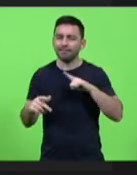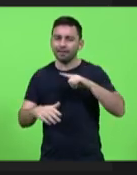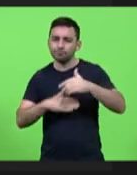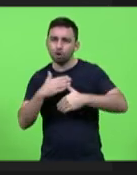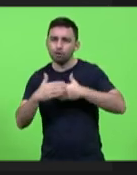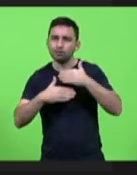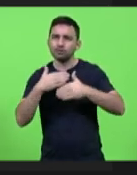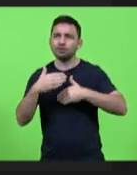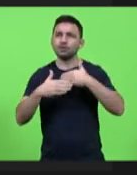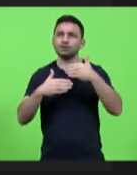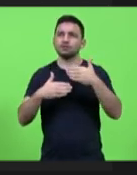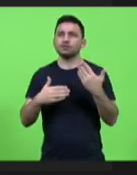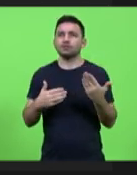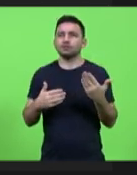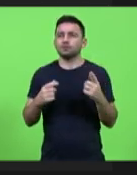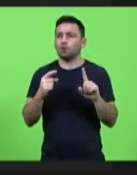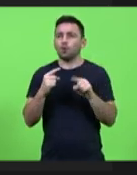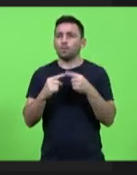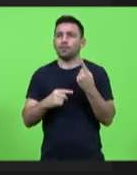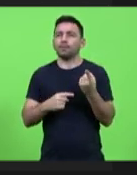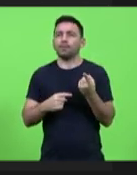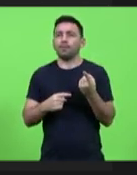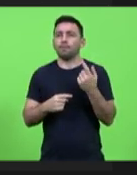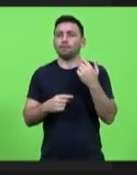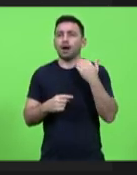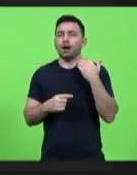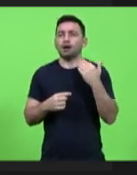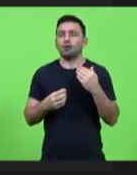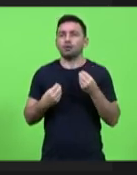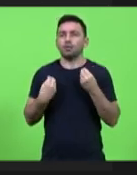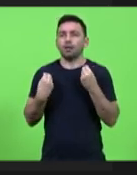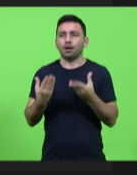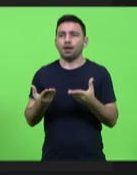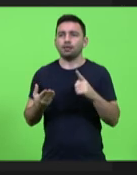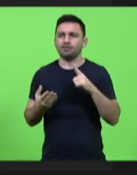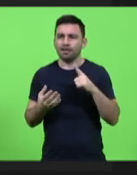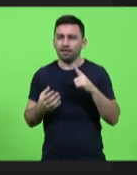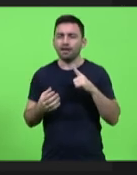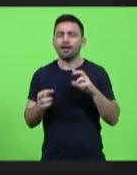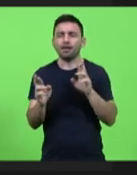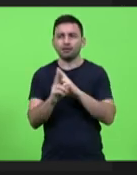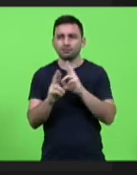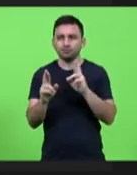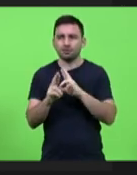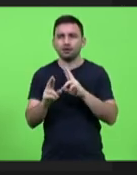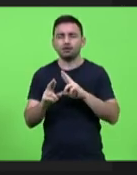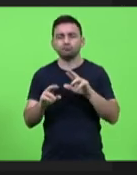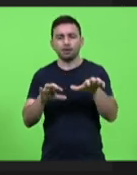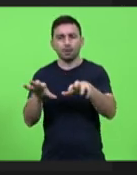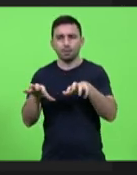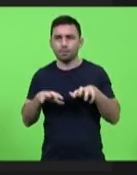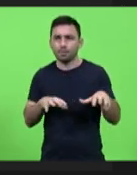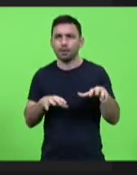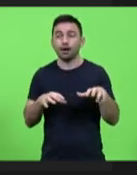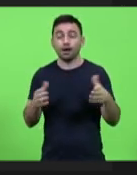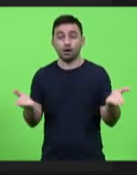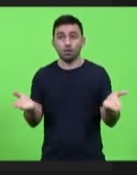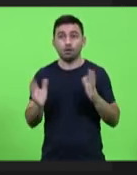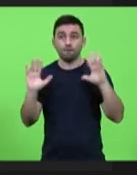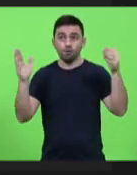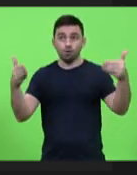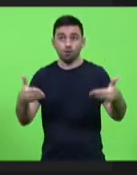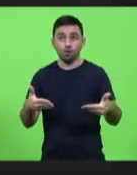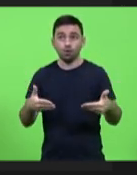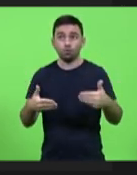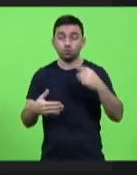não é um banco que vai entregar tem relação tem rede construída e esse fórum parlamentar com certeza ele auxilia